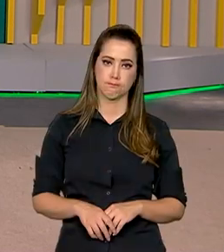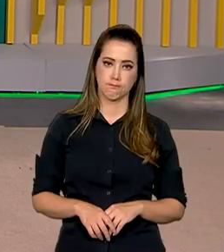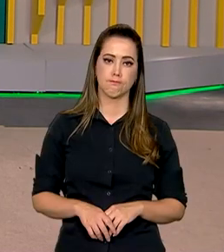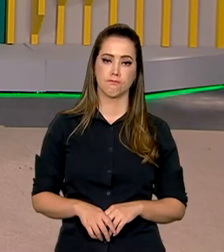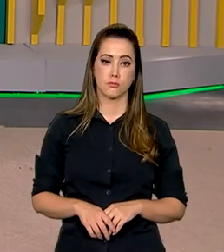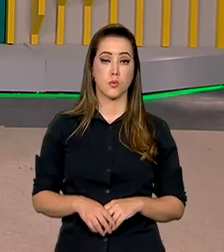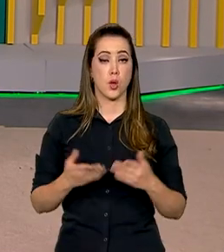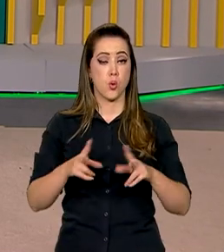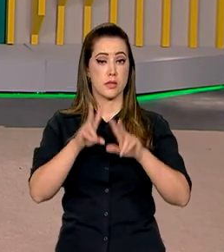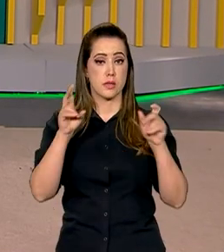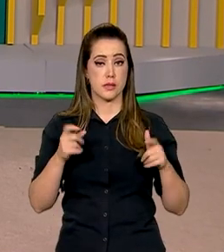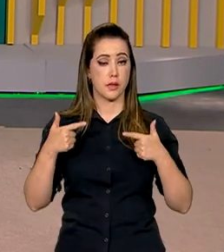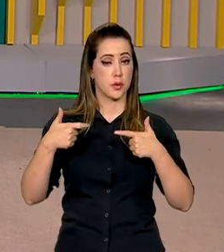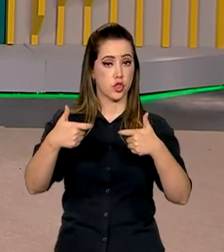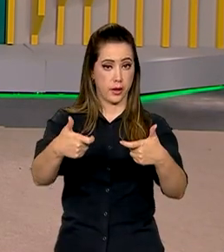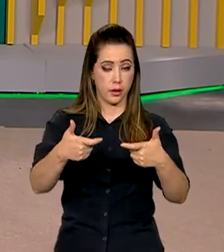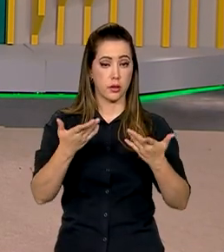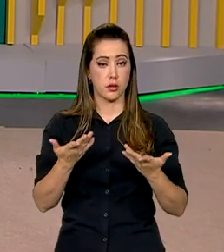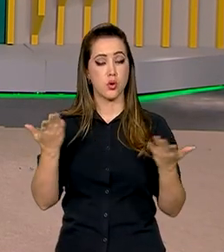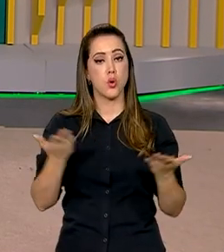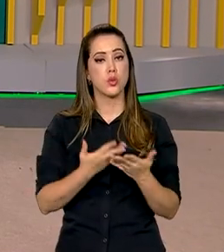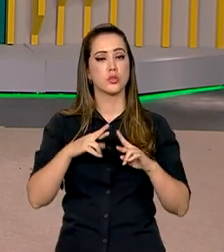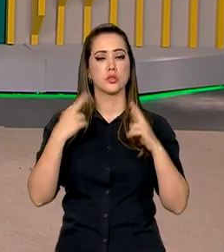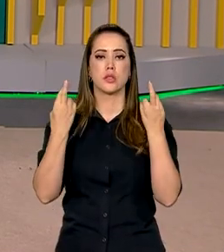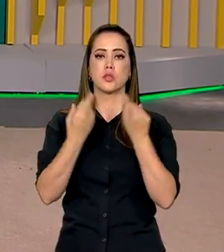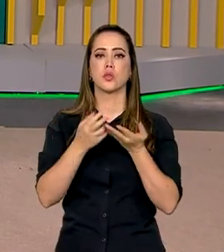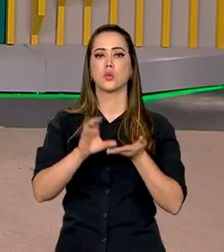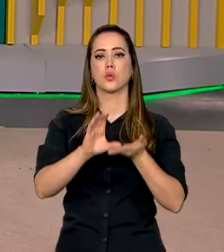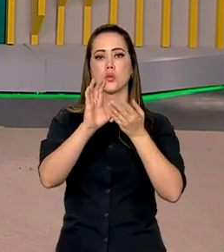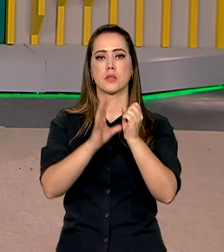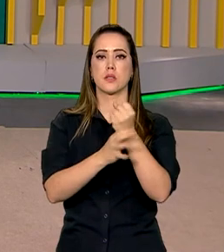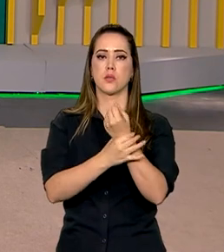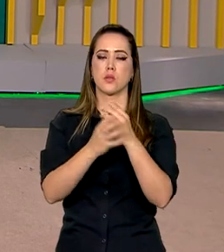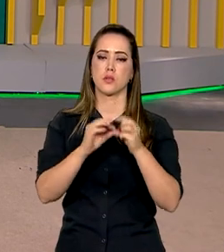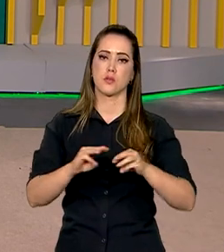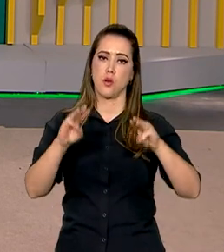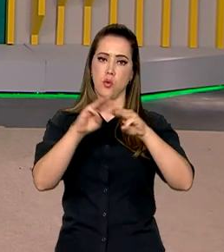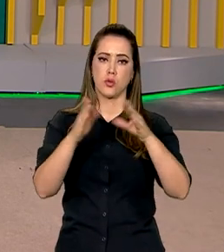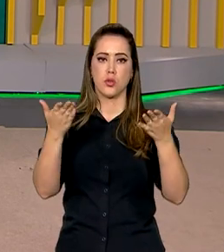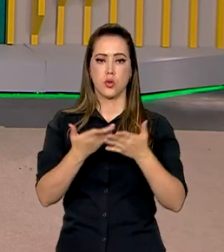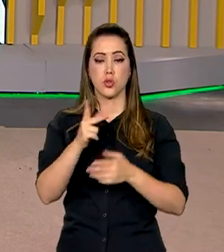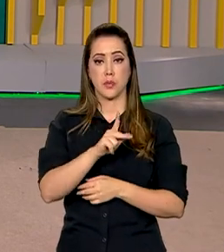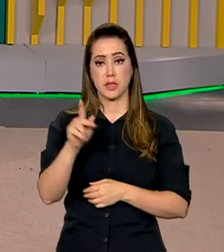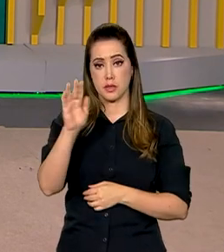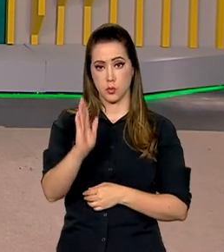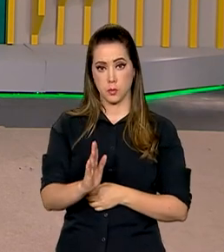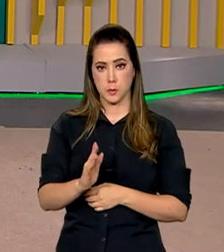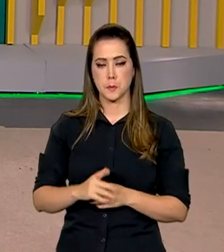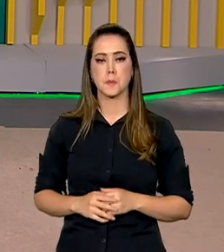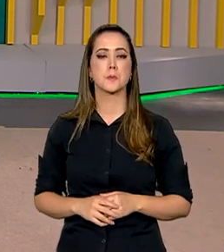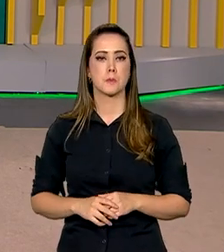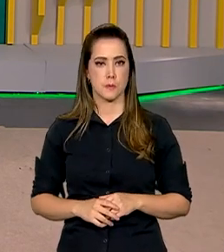E ainda sobre o conflito no Oriente Médio, hoje teve reunião do Conselho de Segurança da ONU, que atualmente é presidido pelo Brasil.